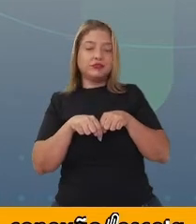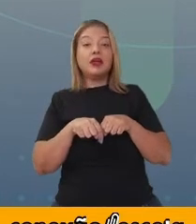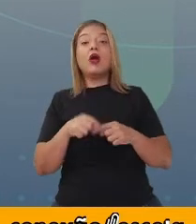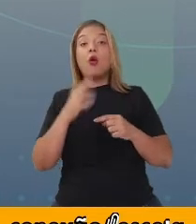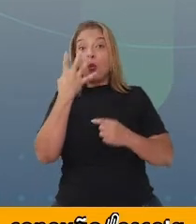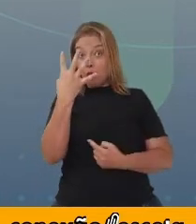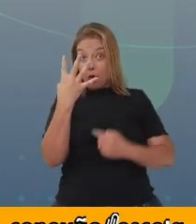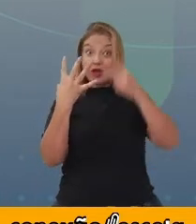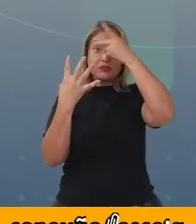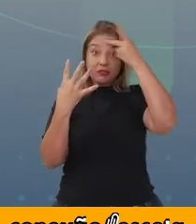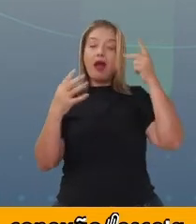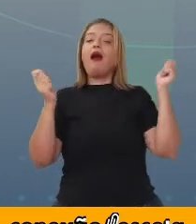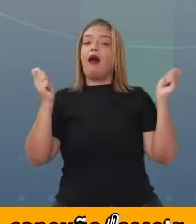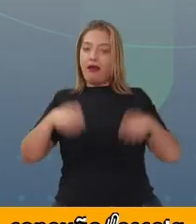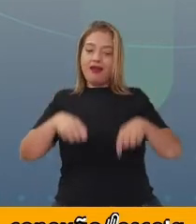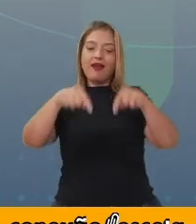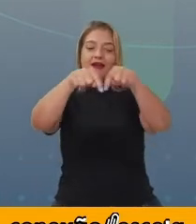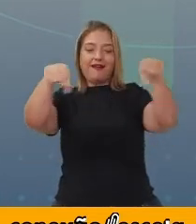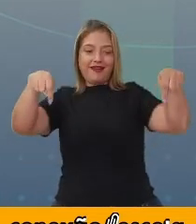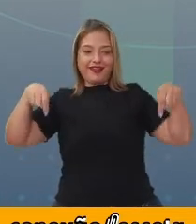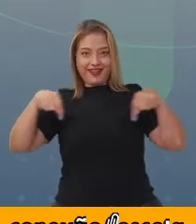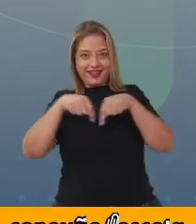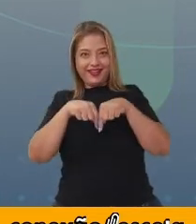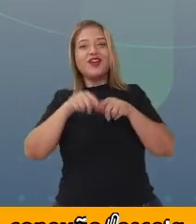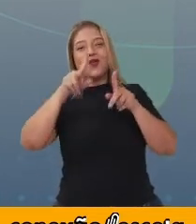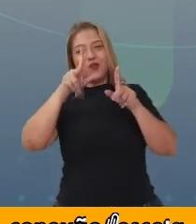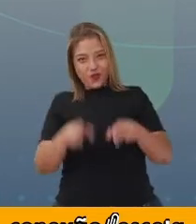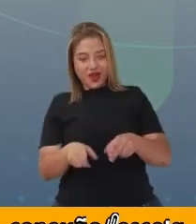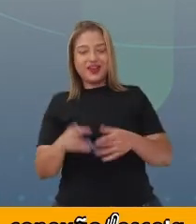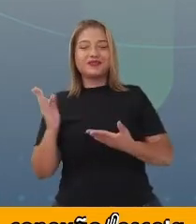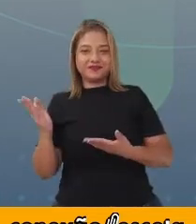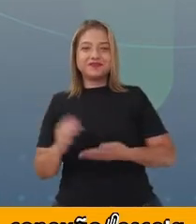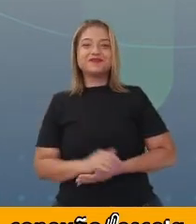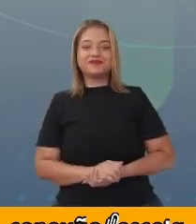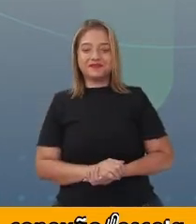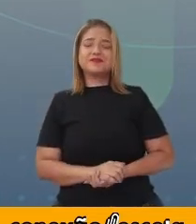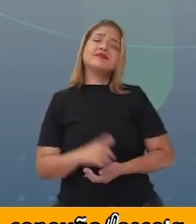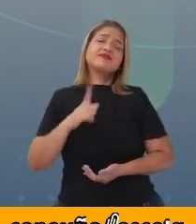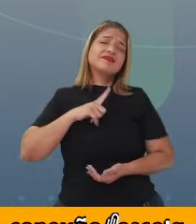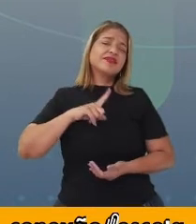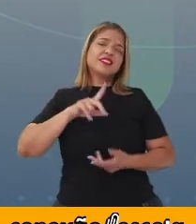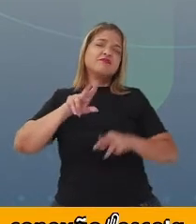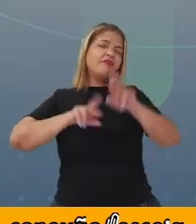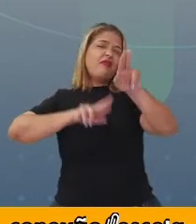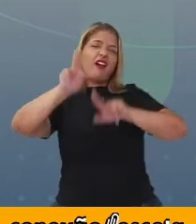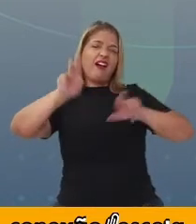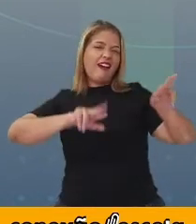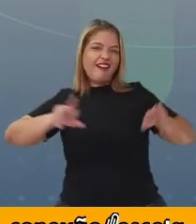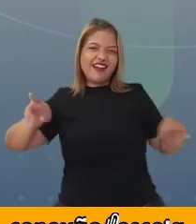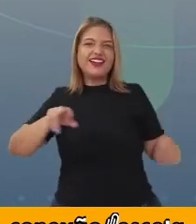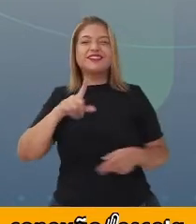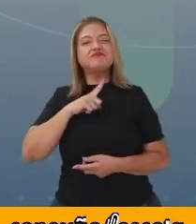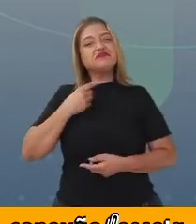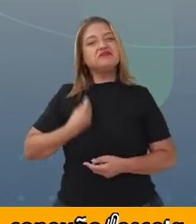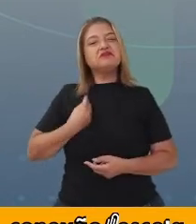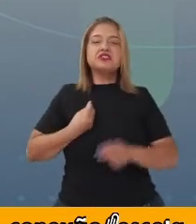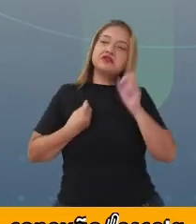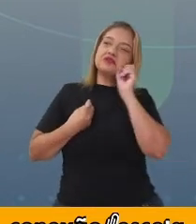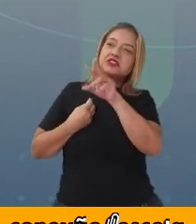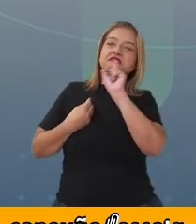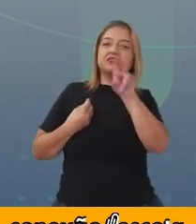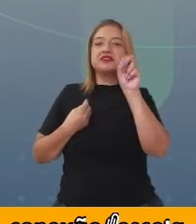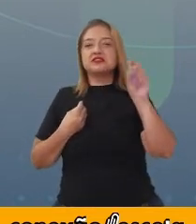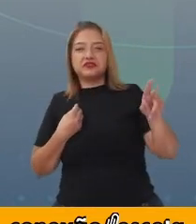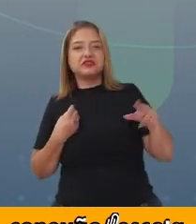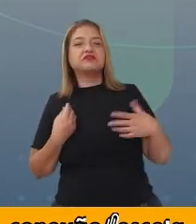pessoas, ela é quadrada, não é mesmo? E são tantas coisas que estão presentes aqui na nossa sociedade